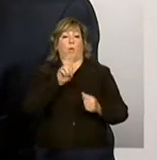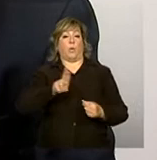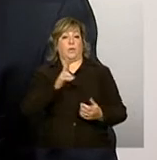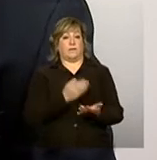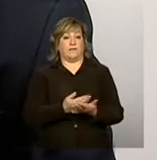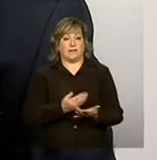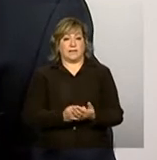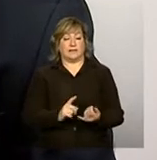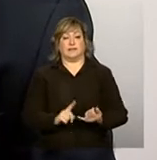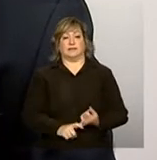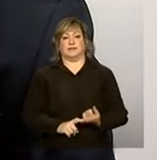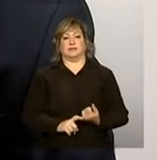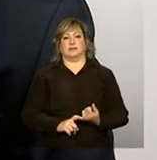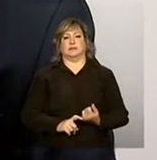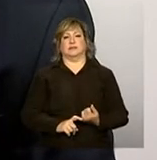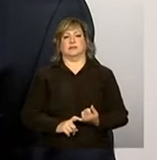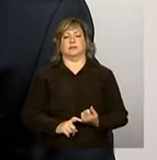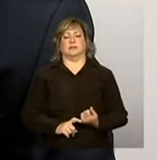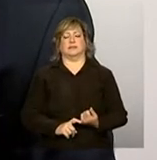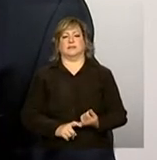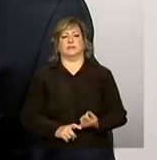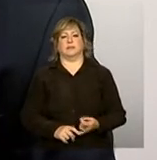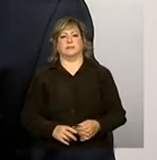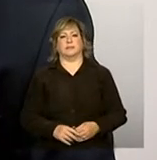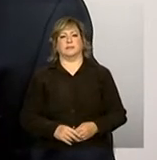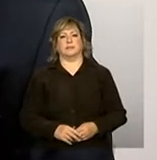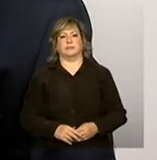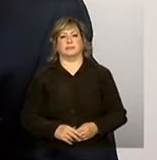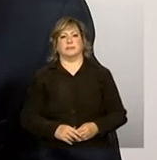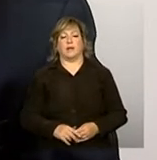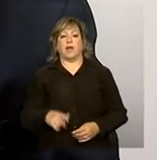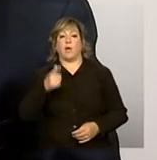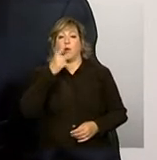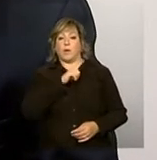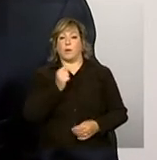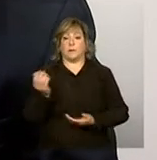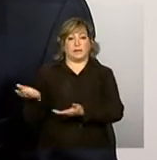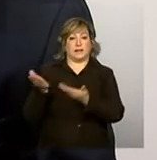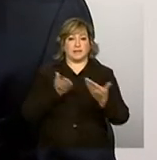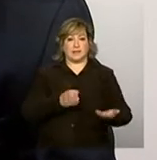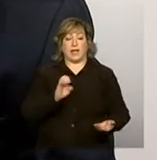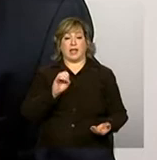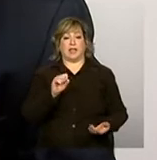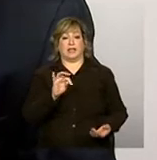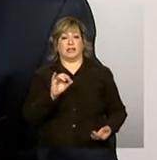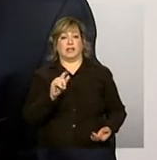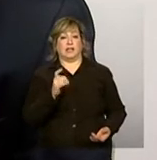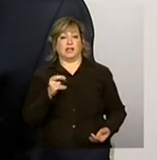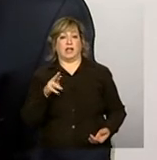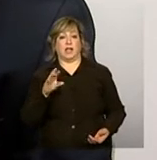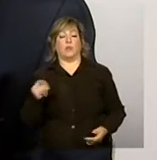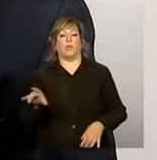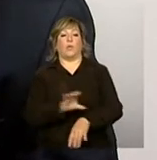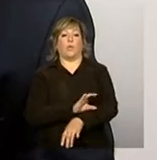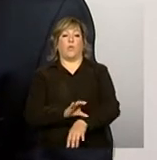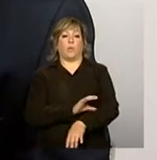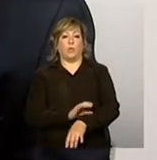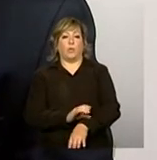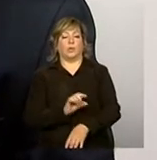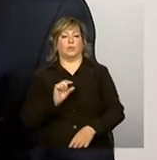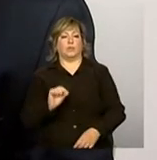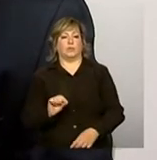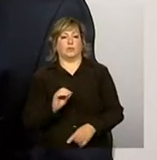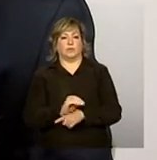para você trazer estagiários do curso de serviço social para fazer um trabalho,